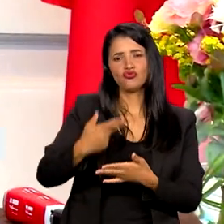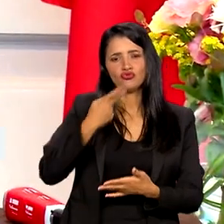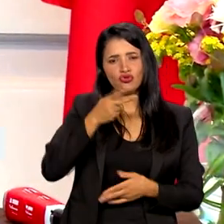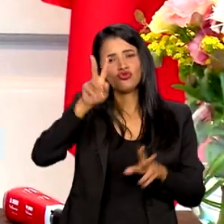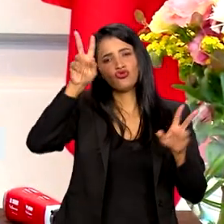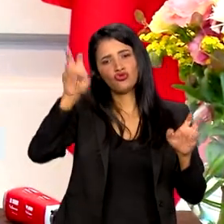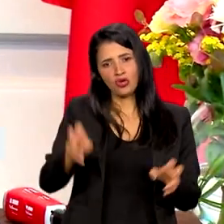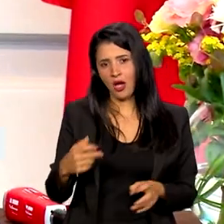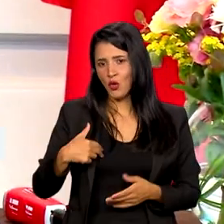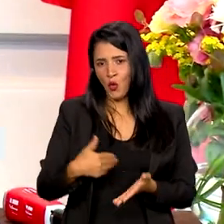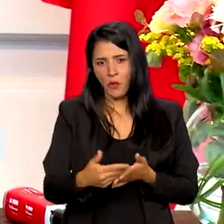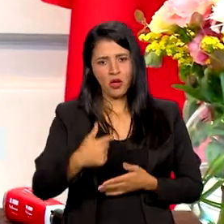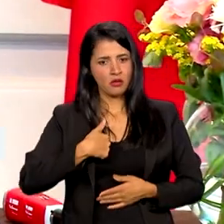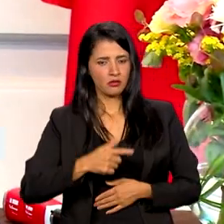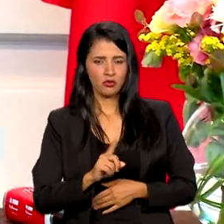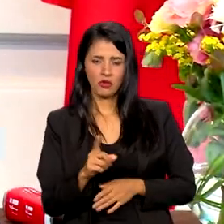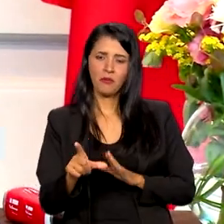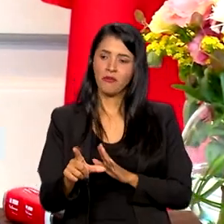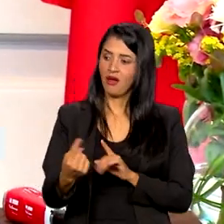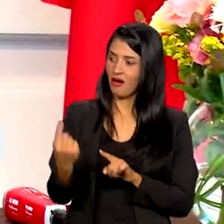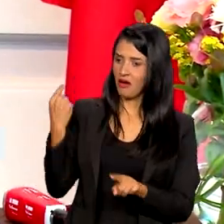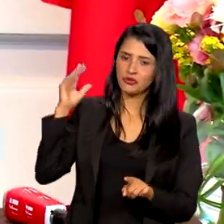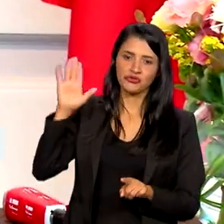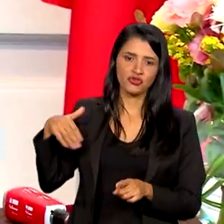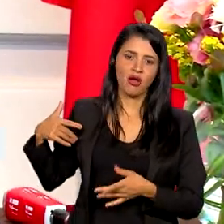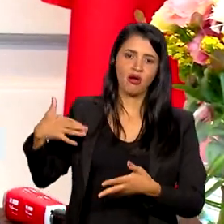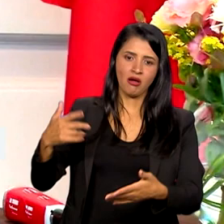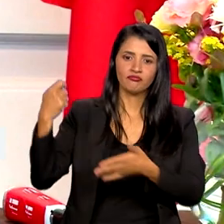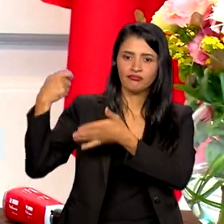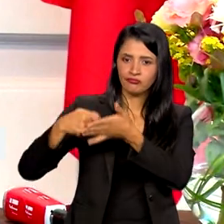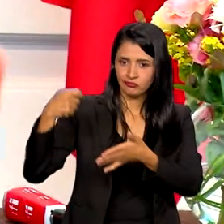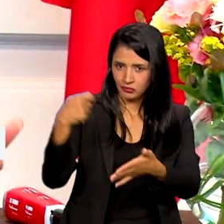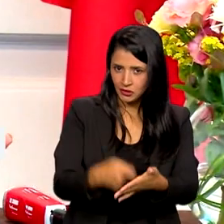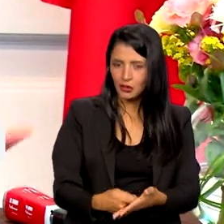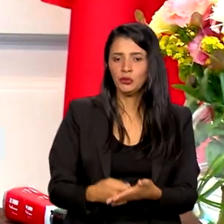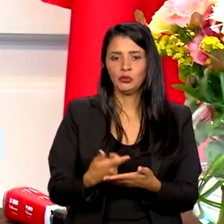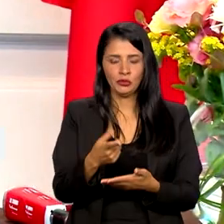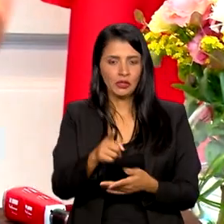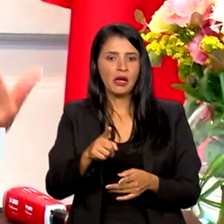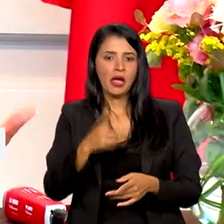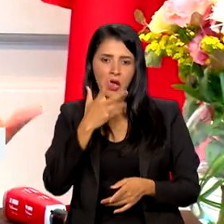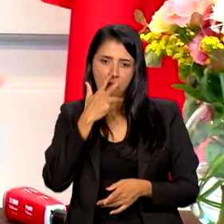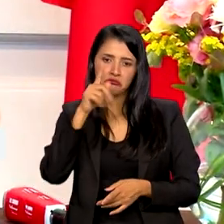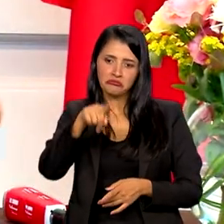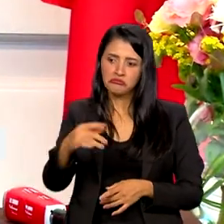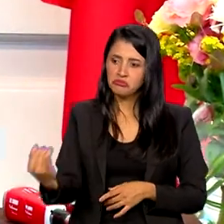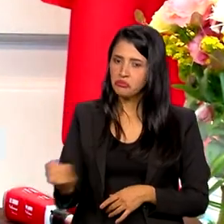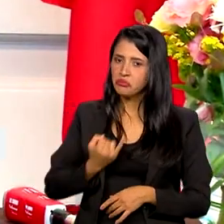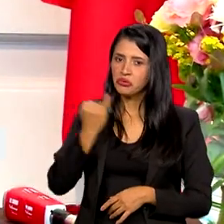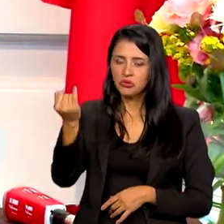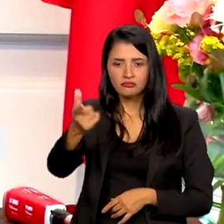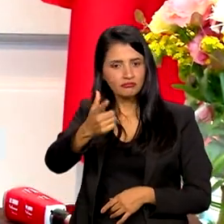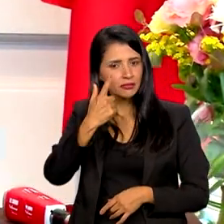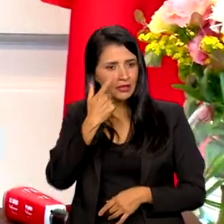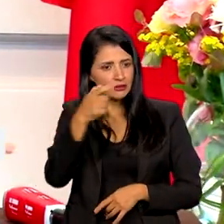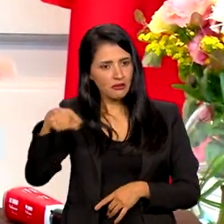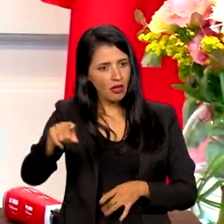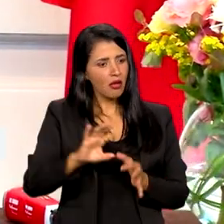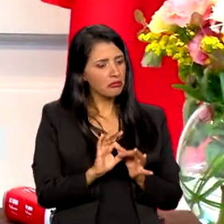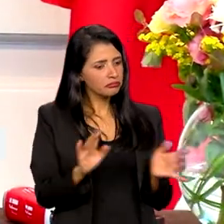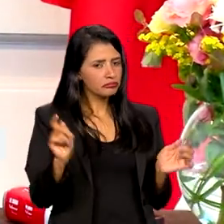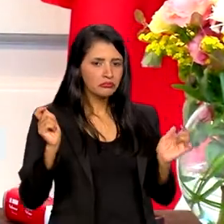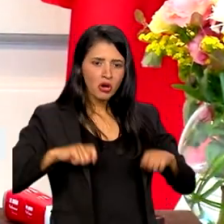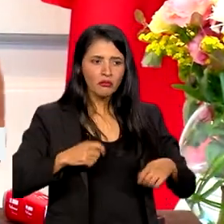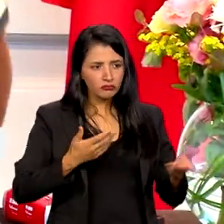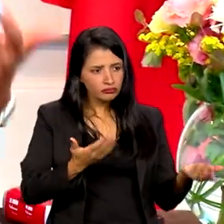nem comigo, nem com o Ministério, começa de muito antes. E eu achei que foi muito importante, além de ser interessante, a pré-disponibilidade dela de falar,